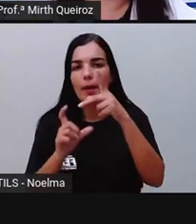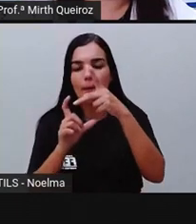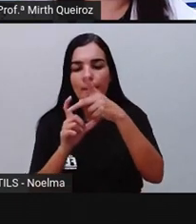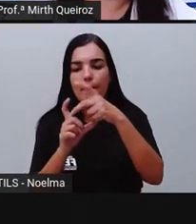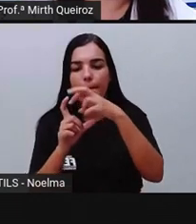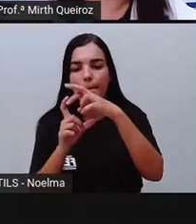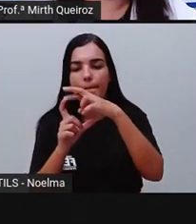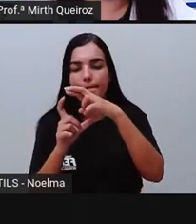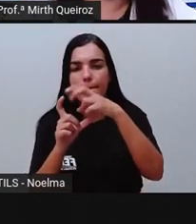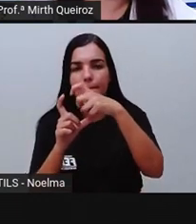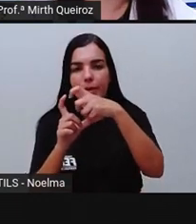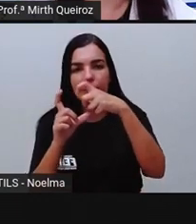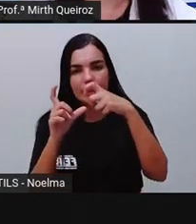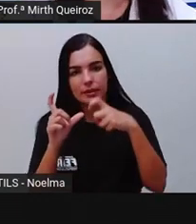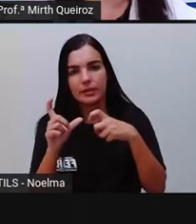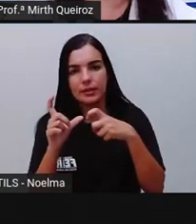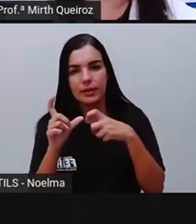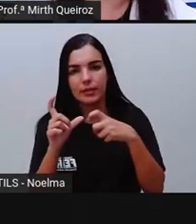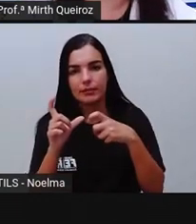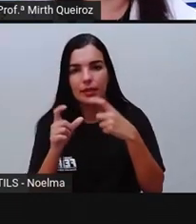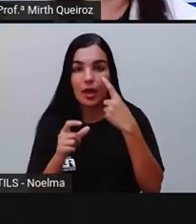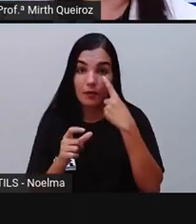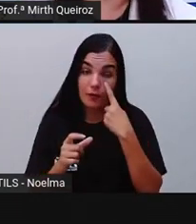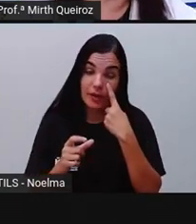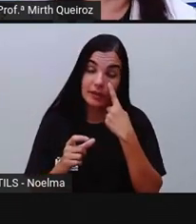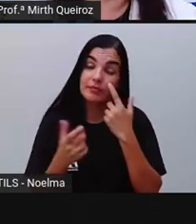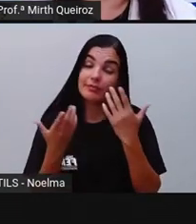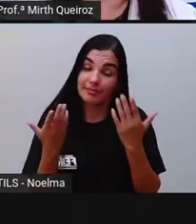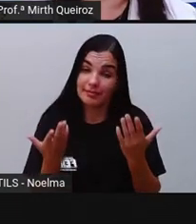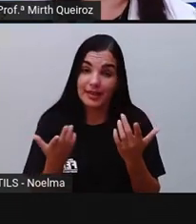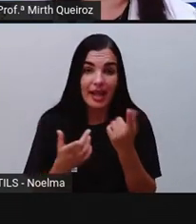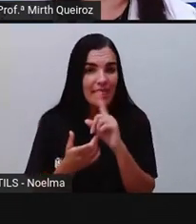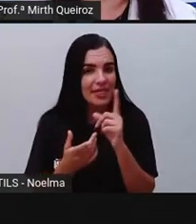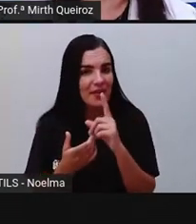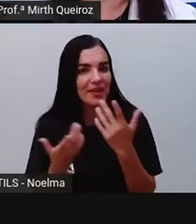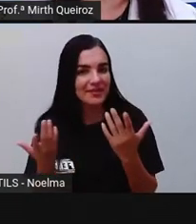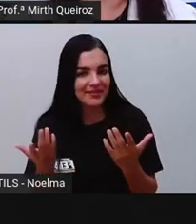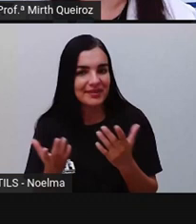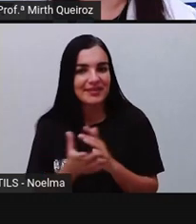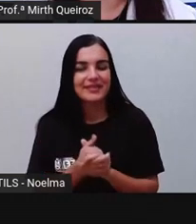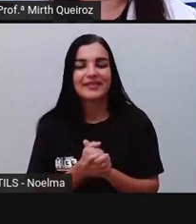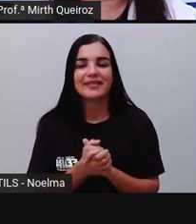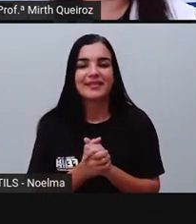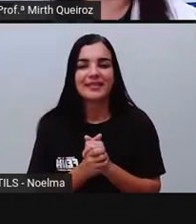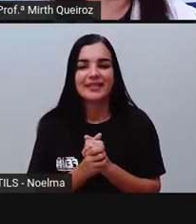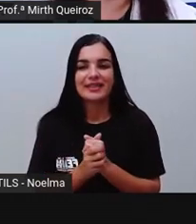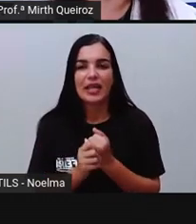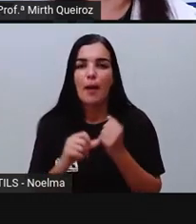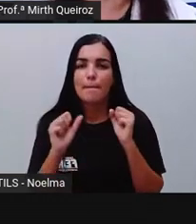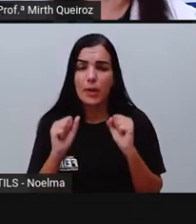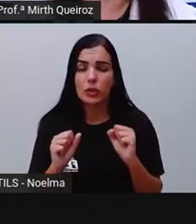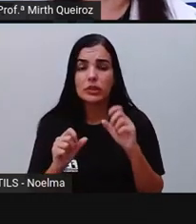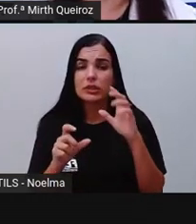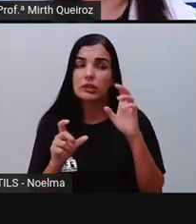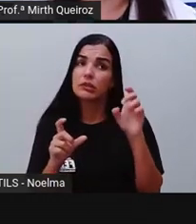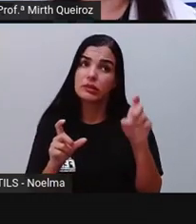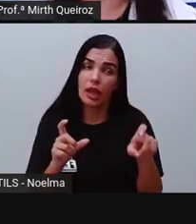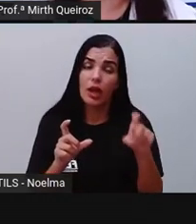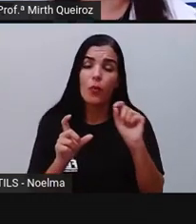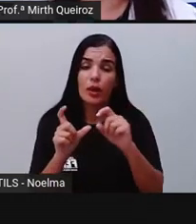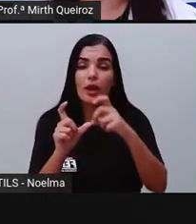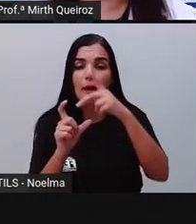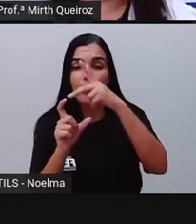antepenúltima sílaba, vocês já vão saber que não é uma palavra proparoxítona. Pode ser paroxítona ou oxítona. Agora,